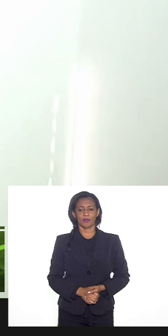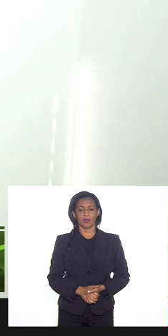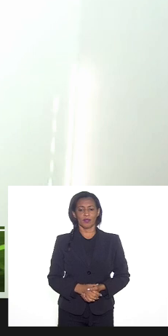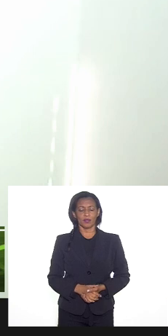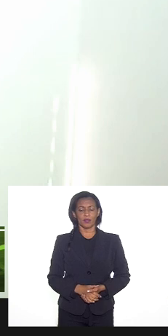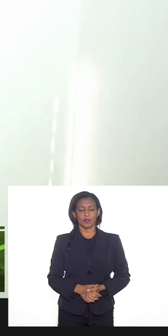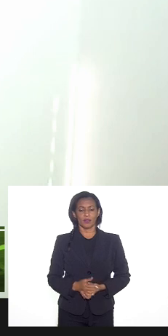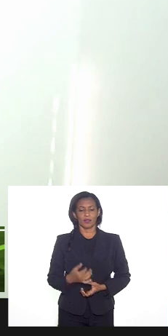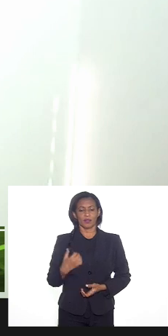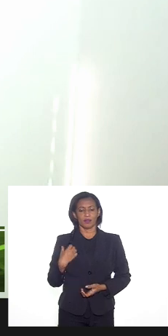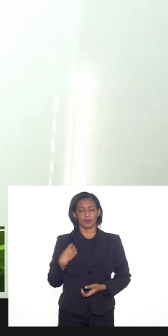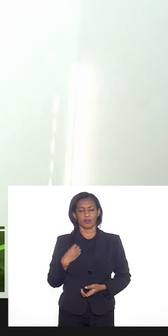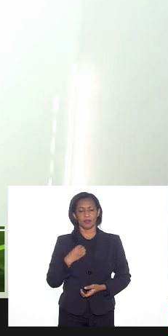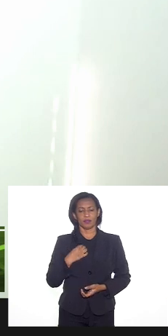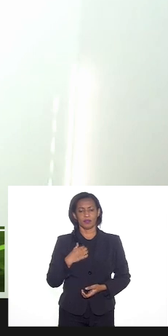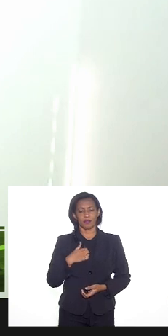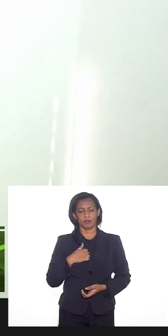questão